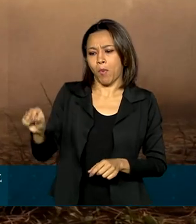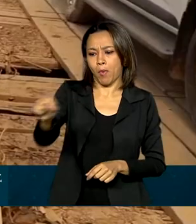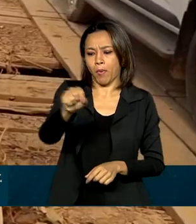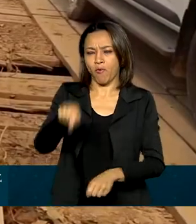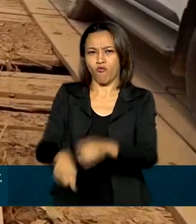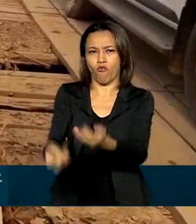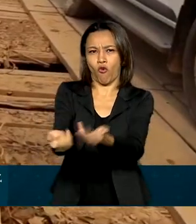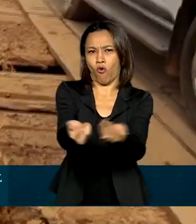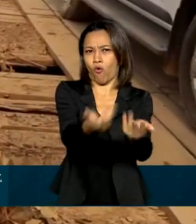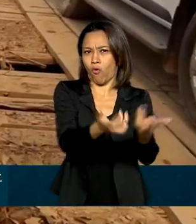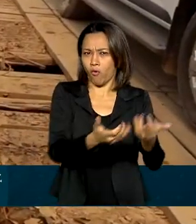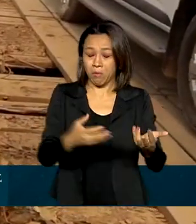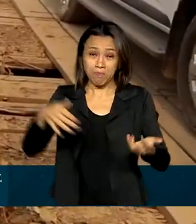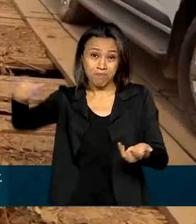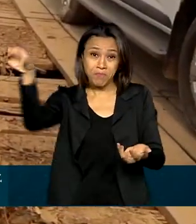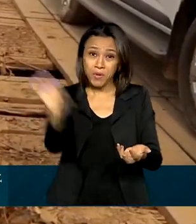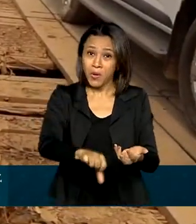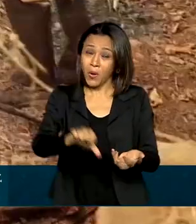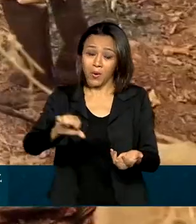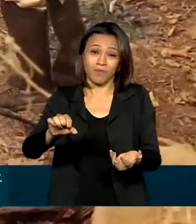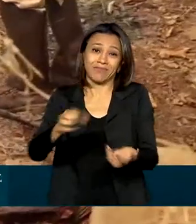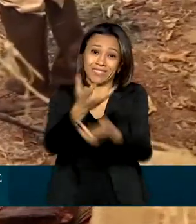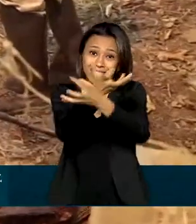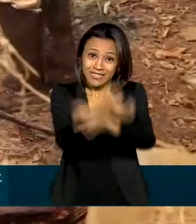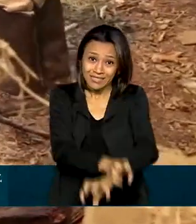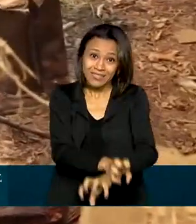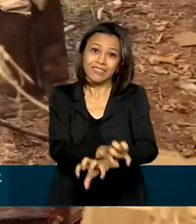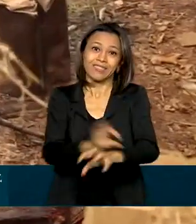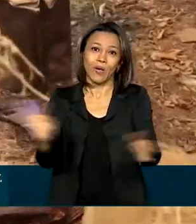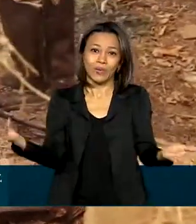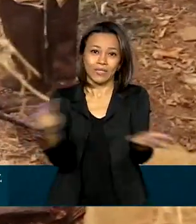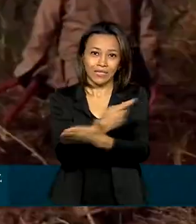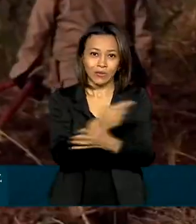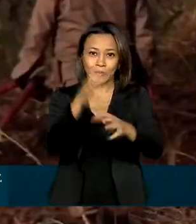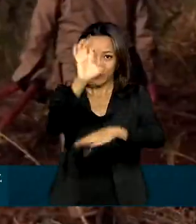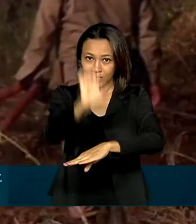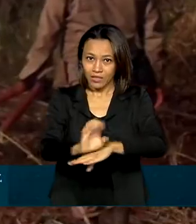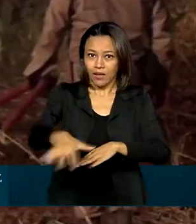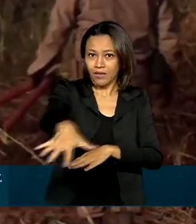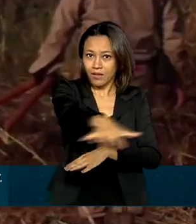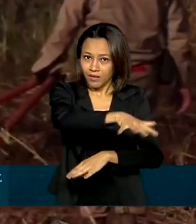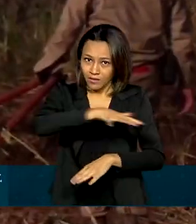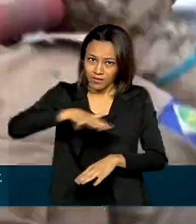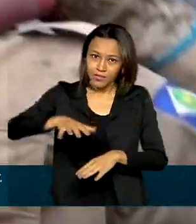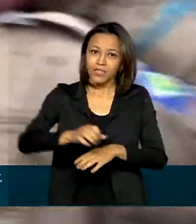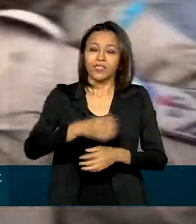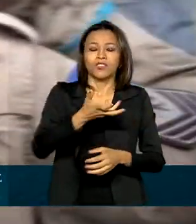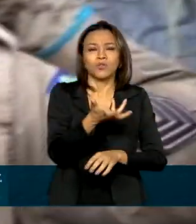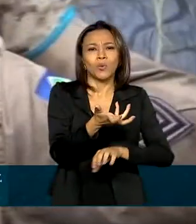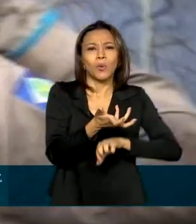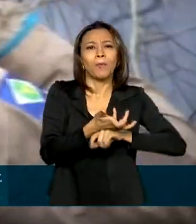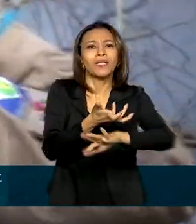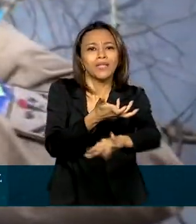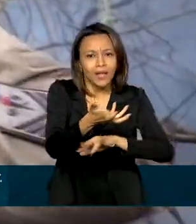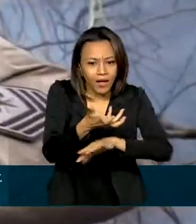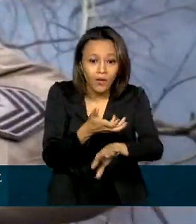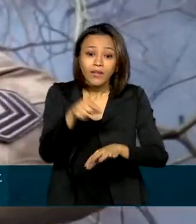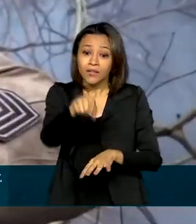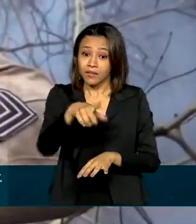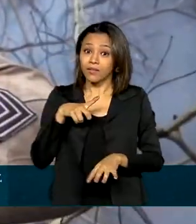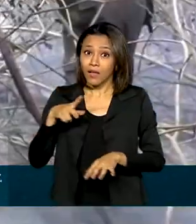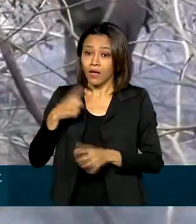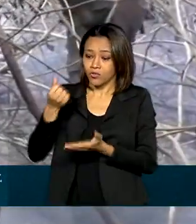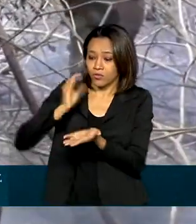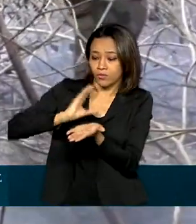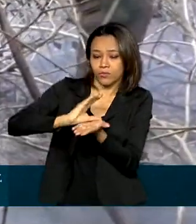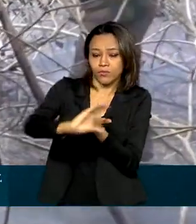Pantanal enfrenta a pior seca dos últimos anos e o governo federal já liberou 14 milhões de reais para investimentos em ações